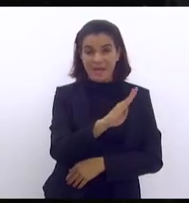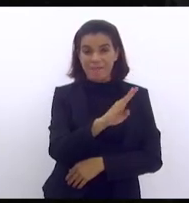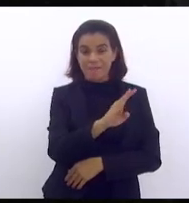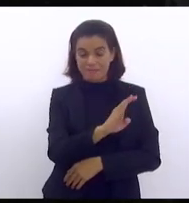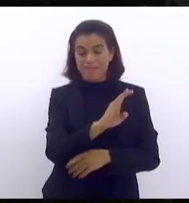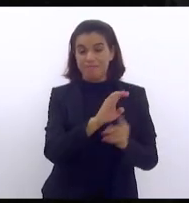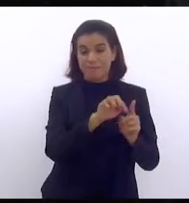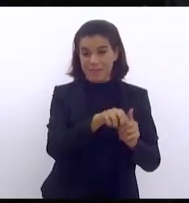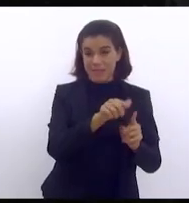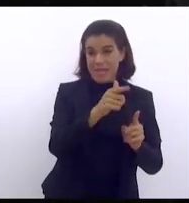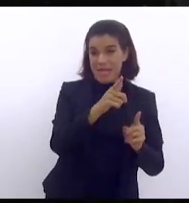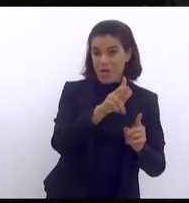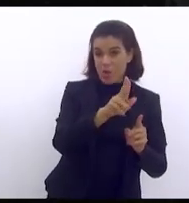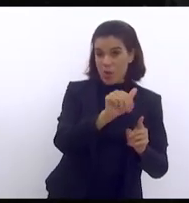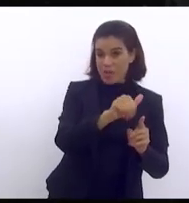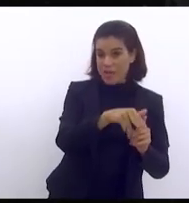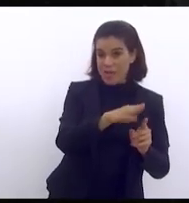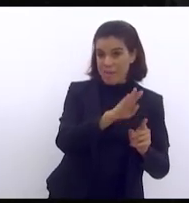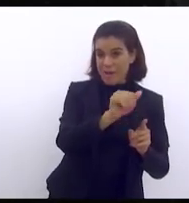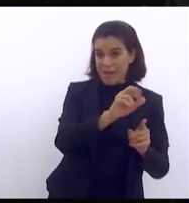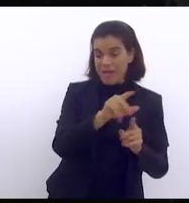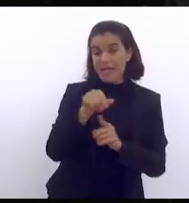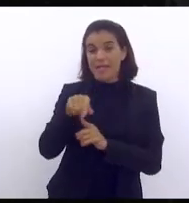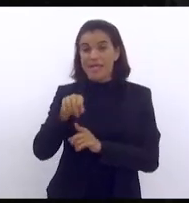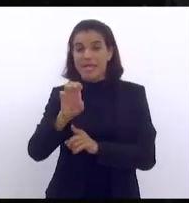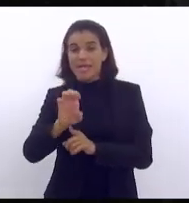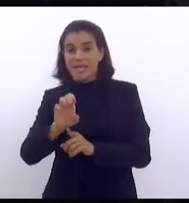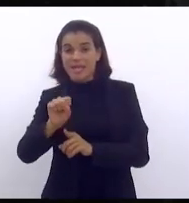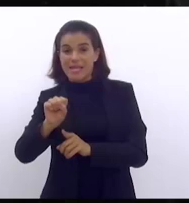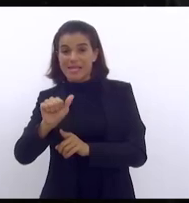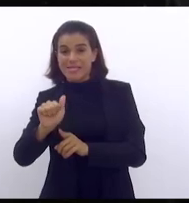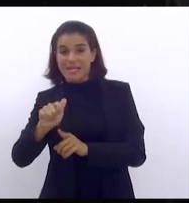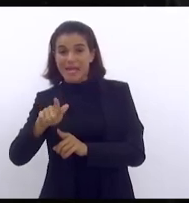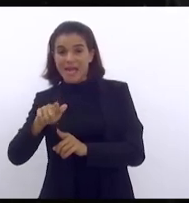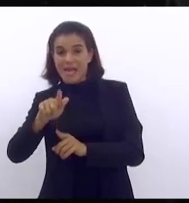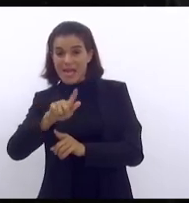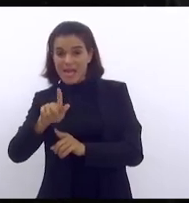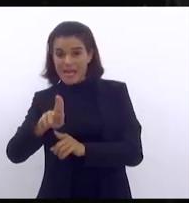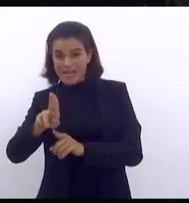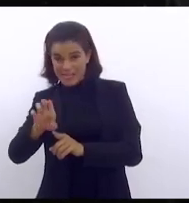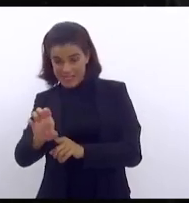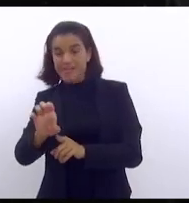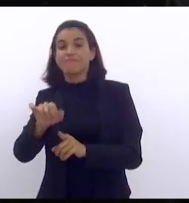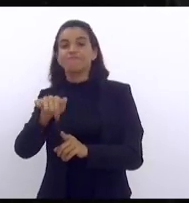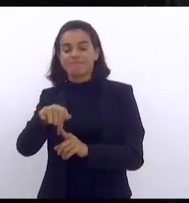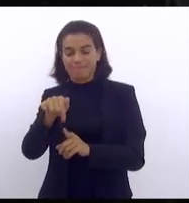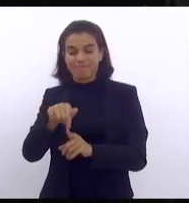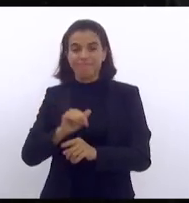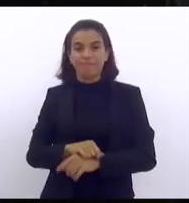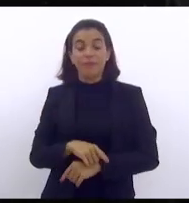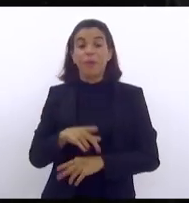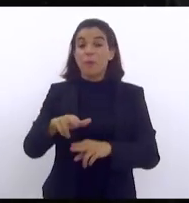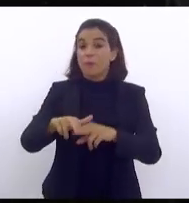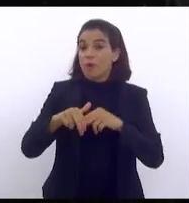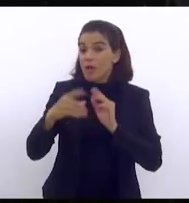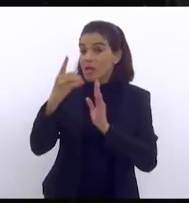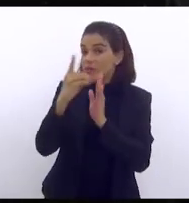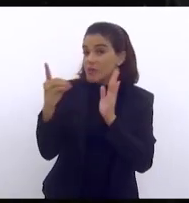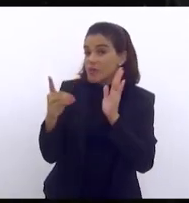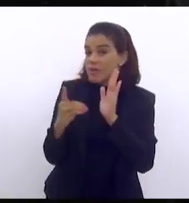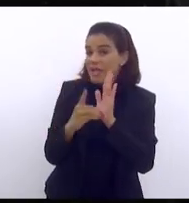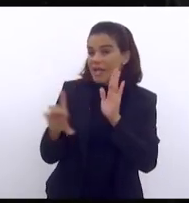Guanabara e a ESAG a companhia de esgoto da Guanabara por um decreto lei